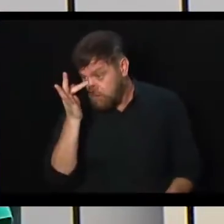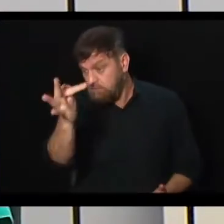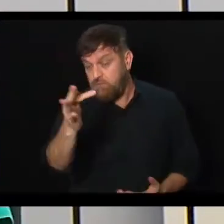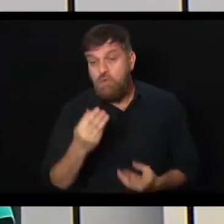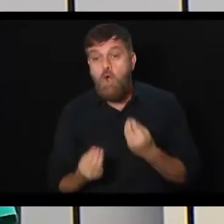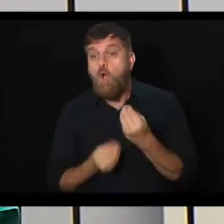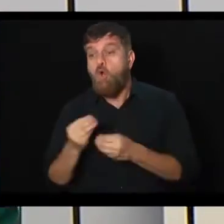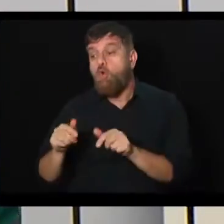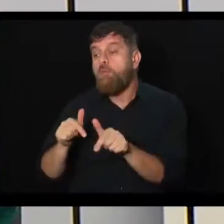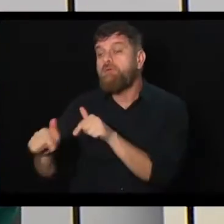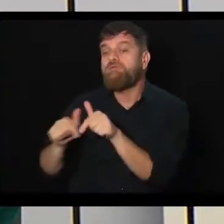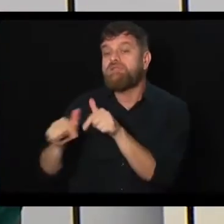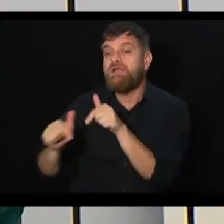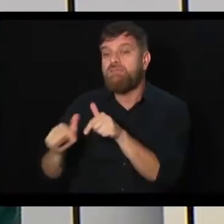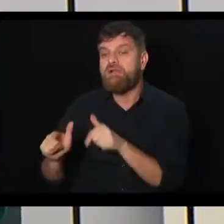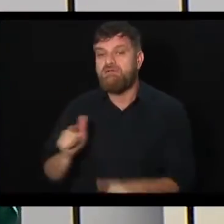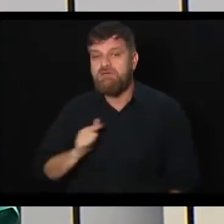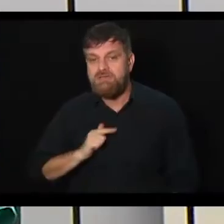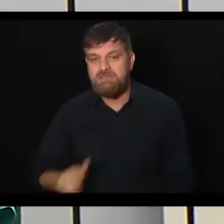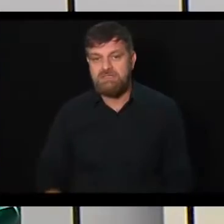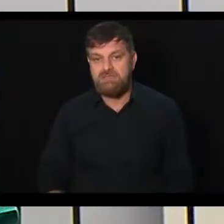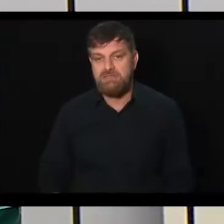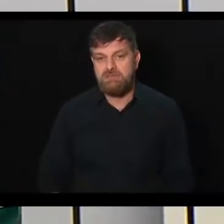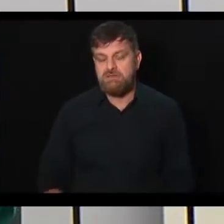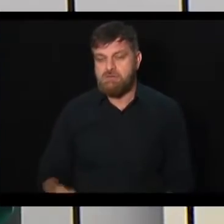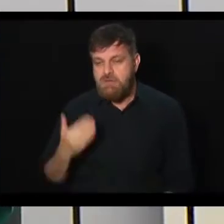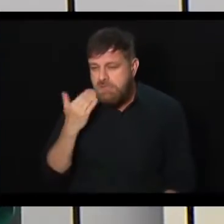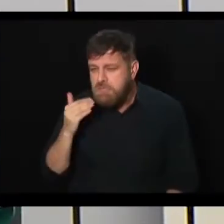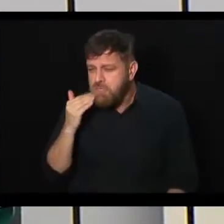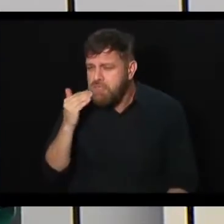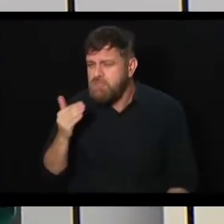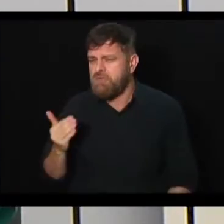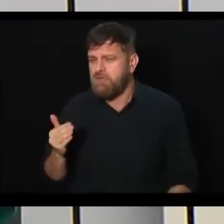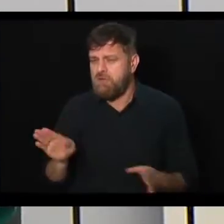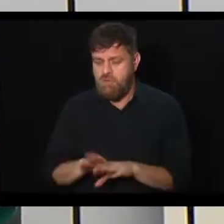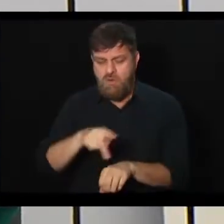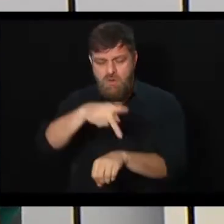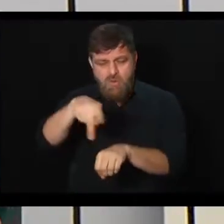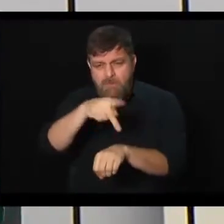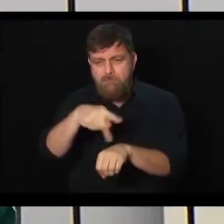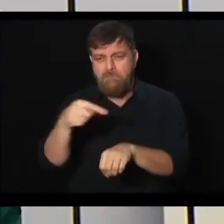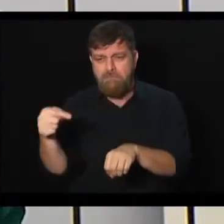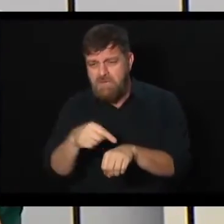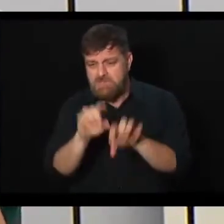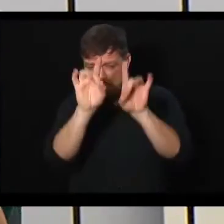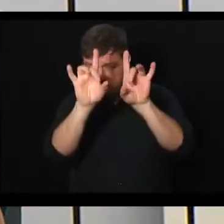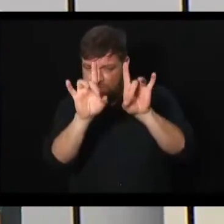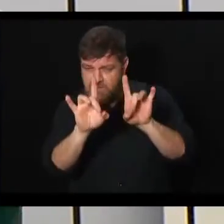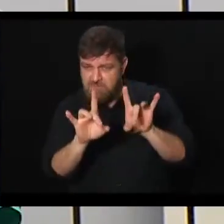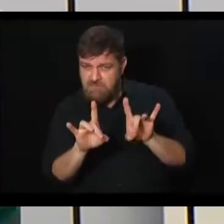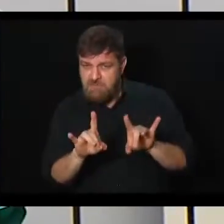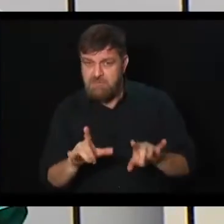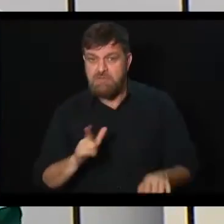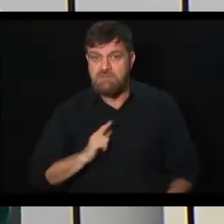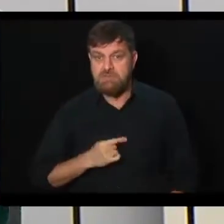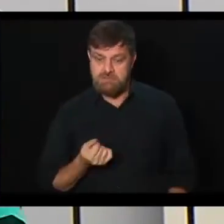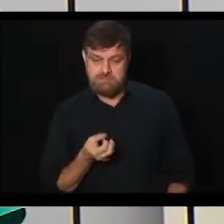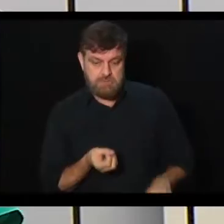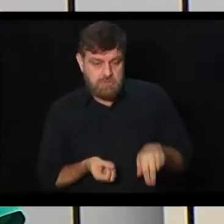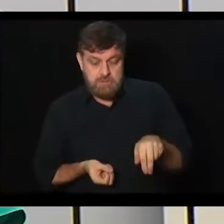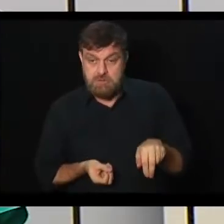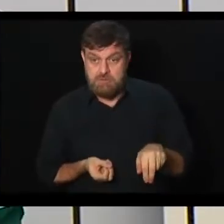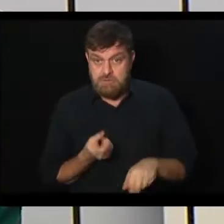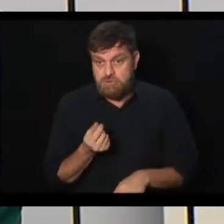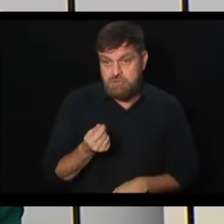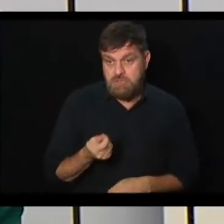de trabalho a gente quer. A gente quer um regime de trabalho precário, a gente quer um país especializado em commodities, em exportação de